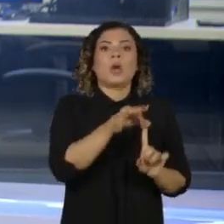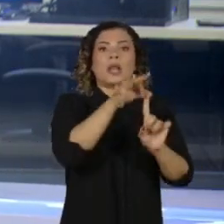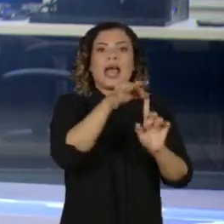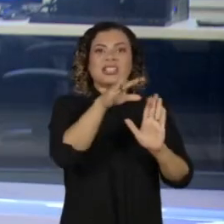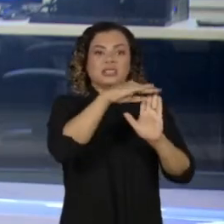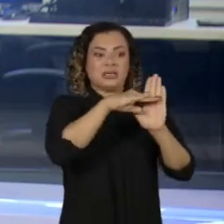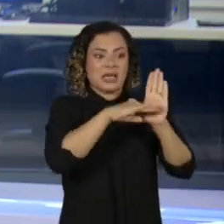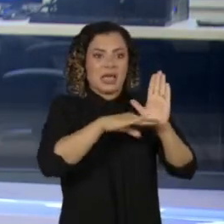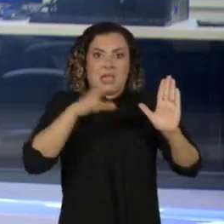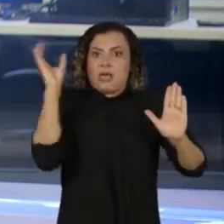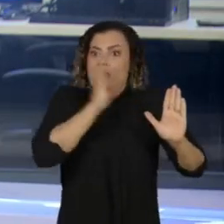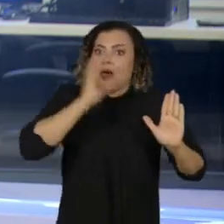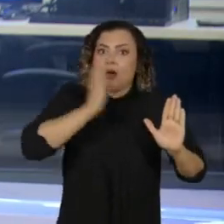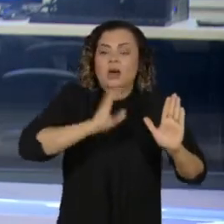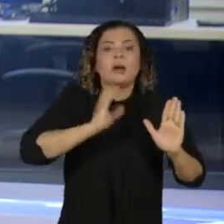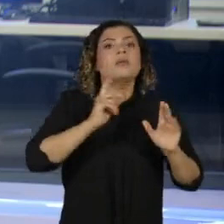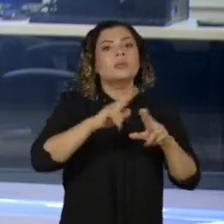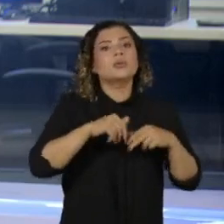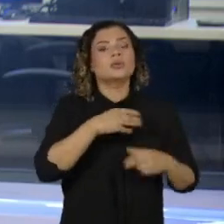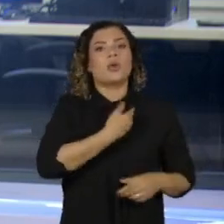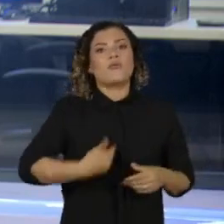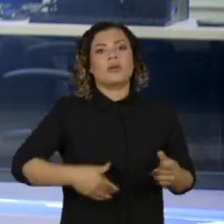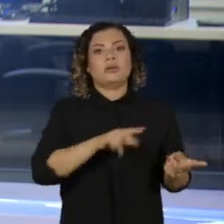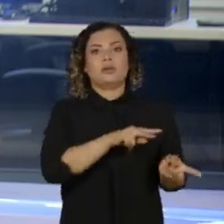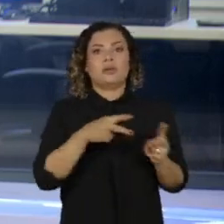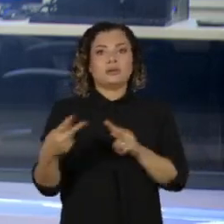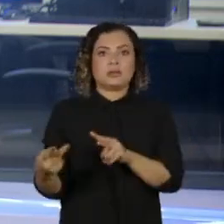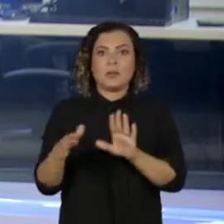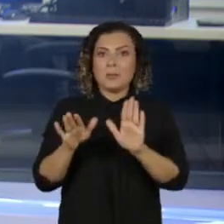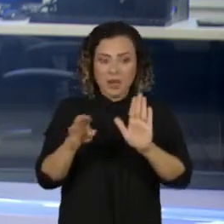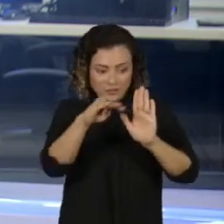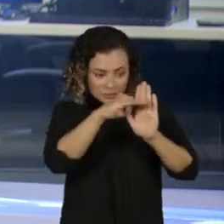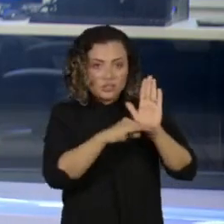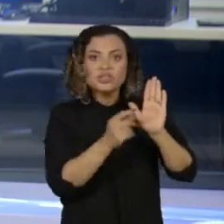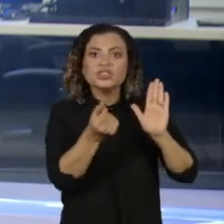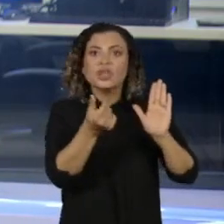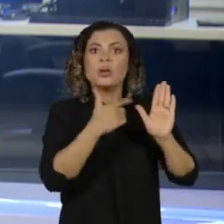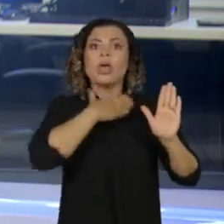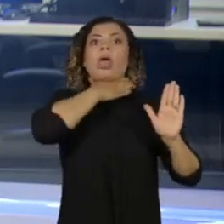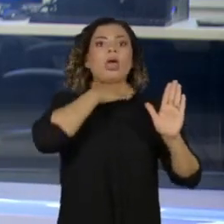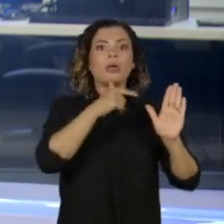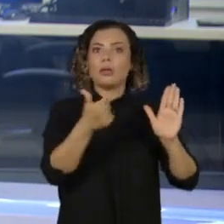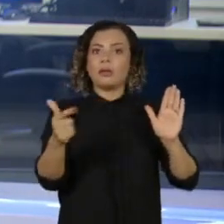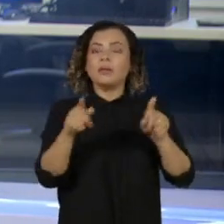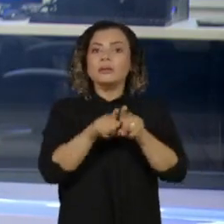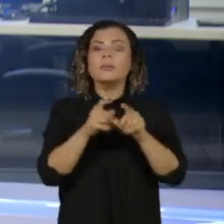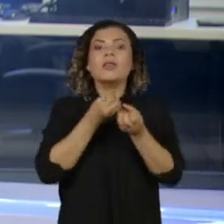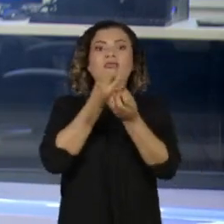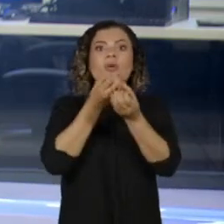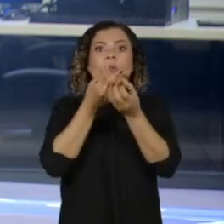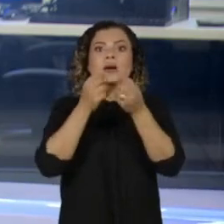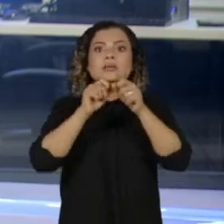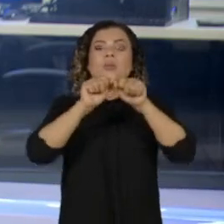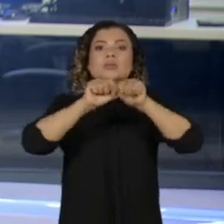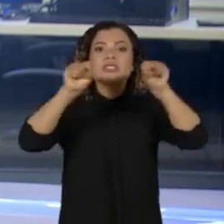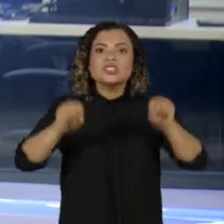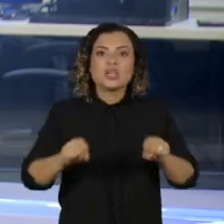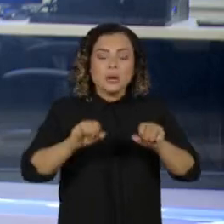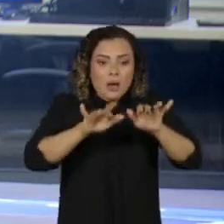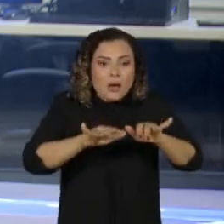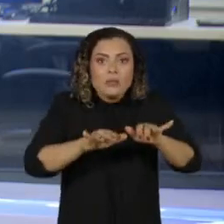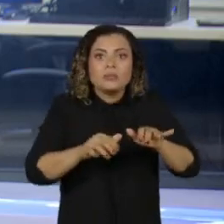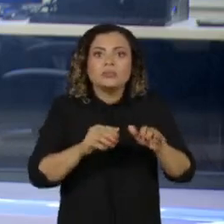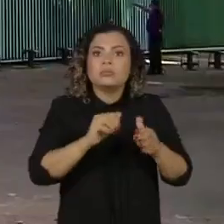emergenciais foi definida pelo governo de transição. Mas além da falta de dinheiro, o apagão de dados dificulta o cenário para